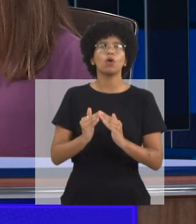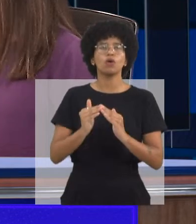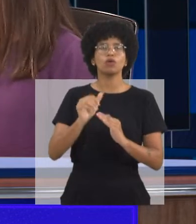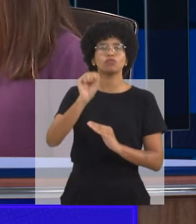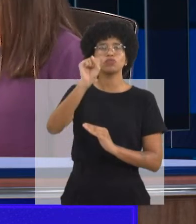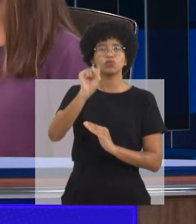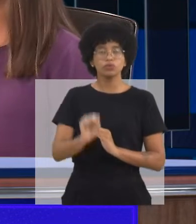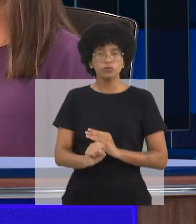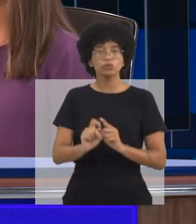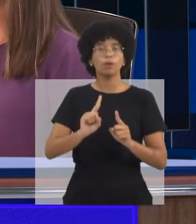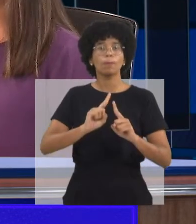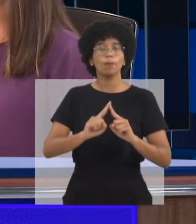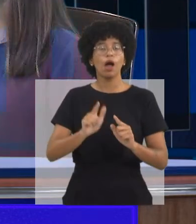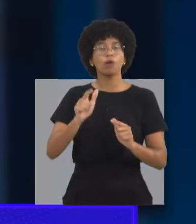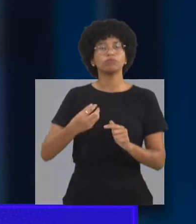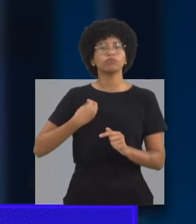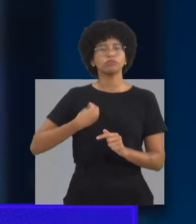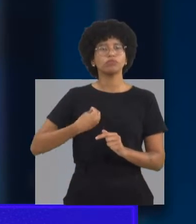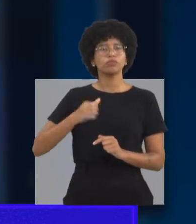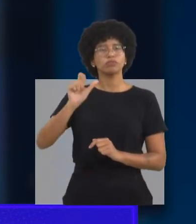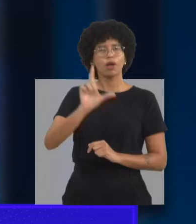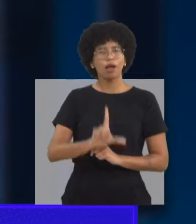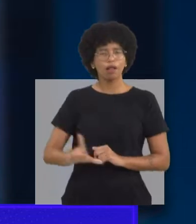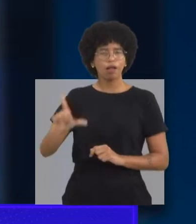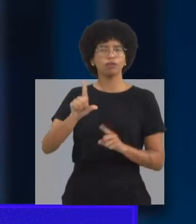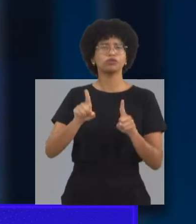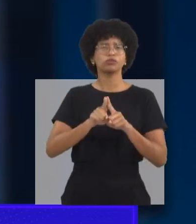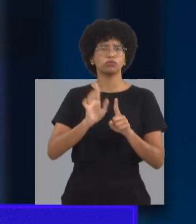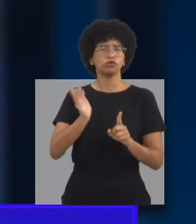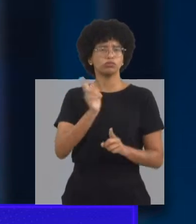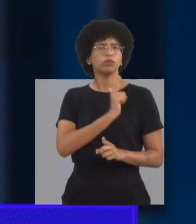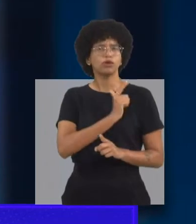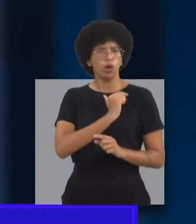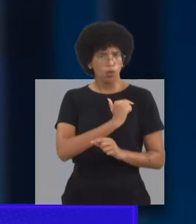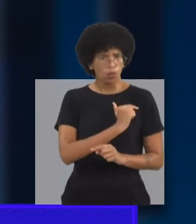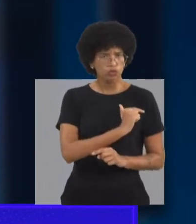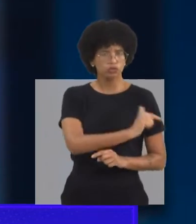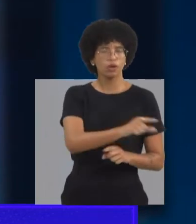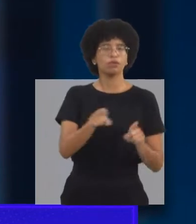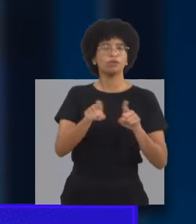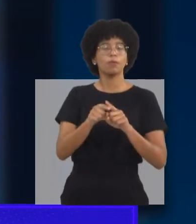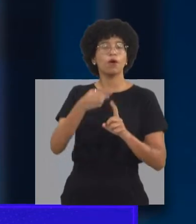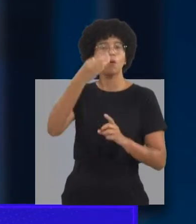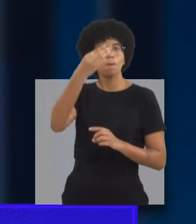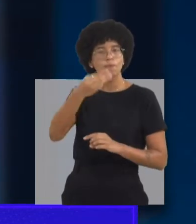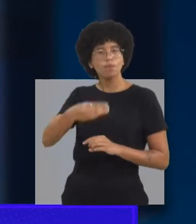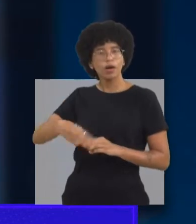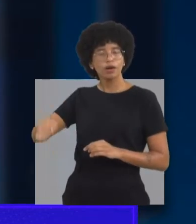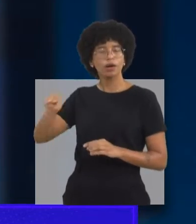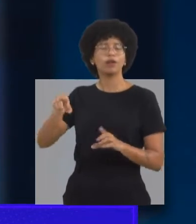sendo construída nesse propósito de facilitar o deslocamento,